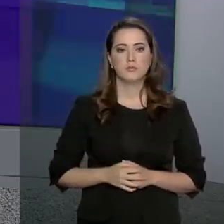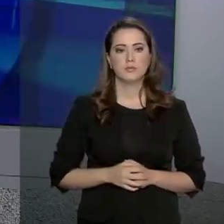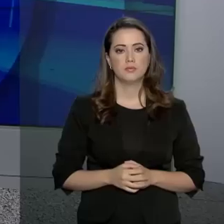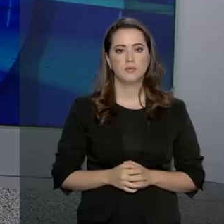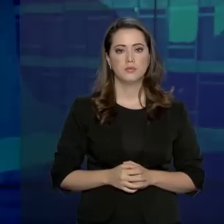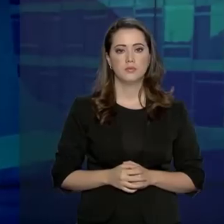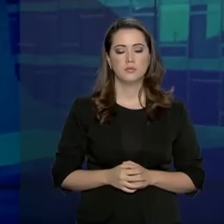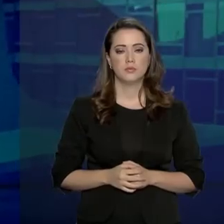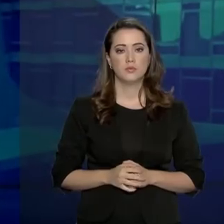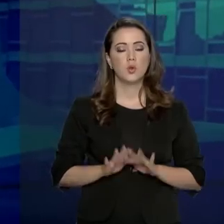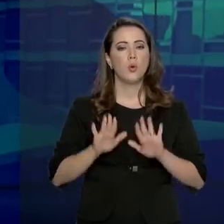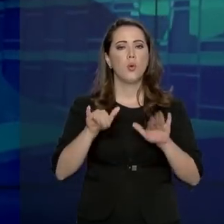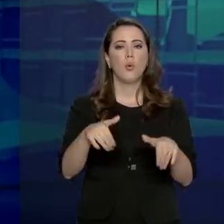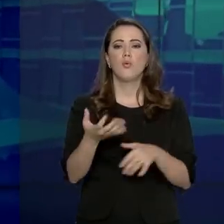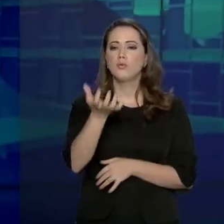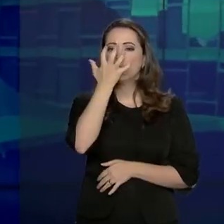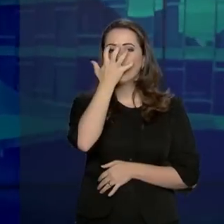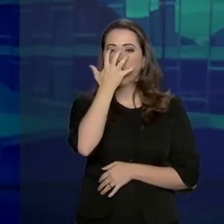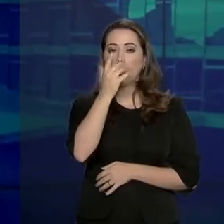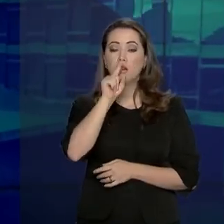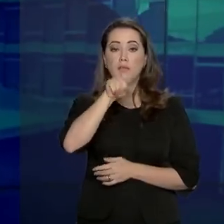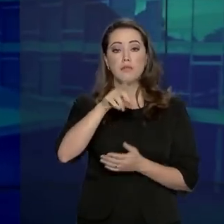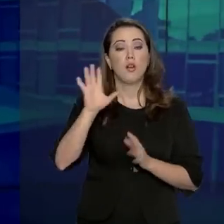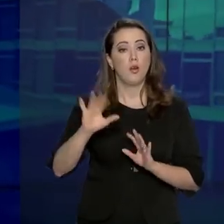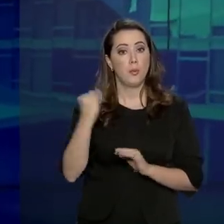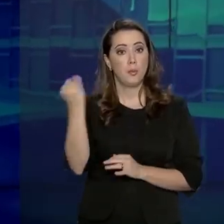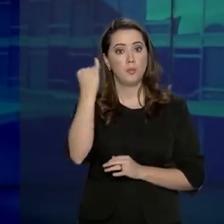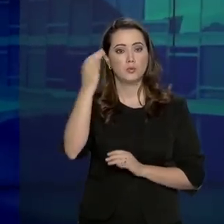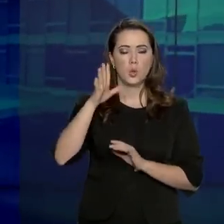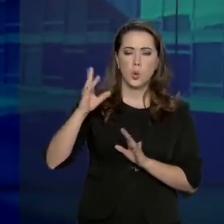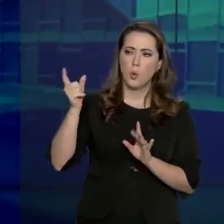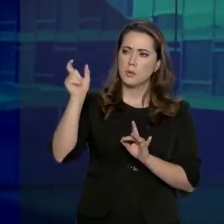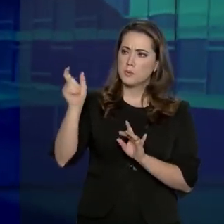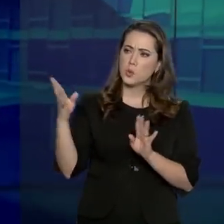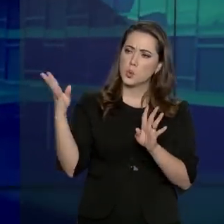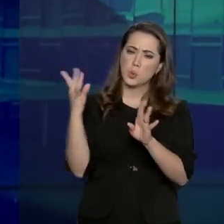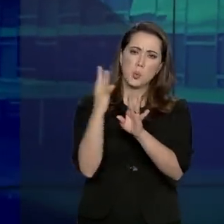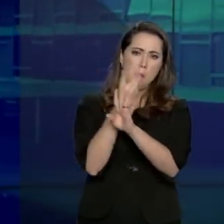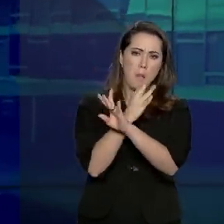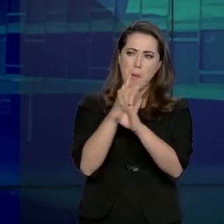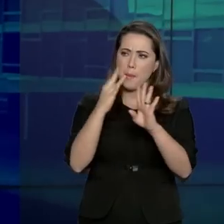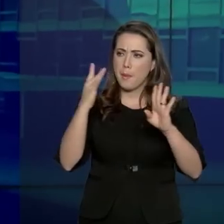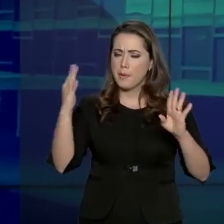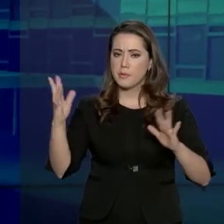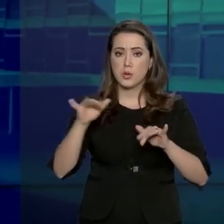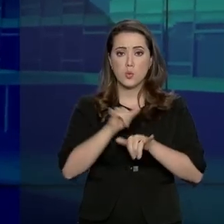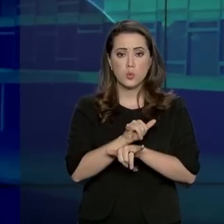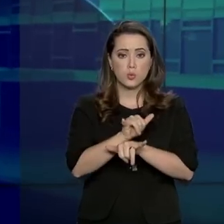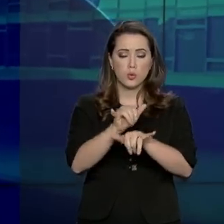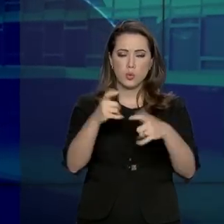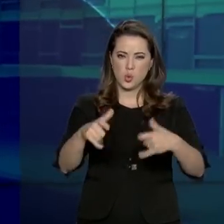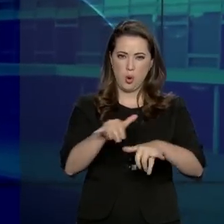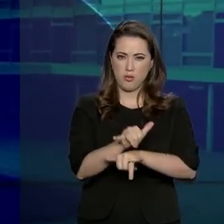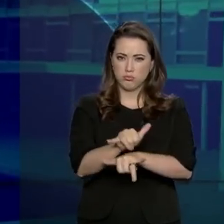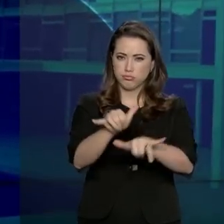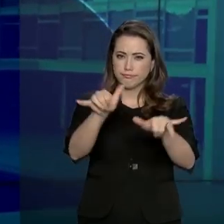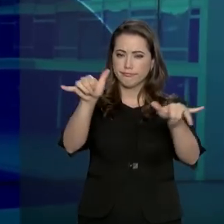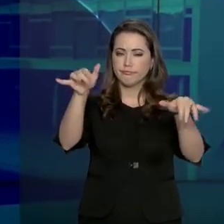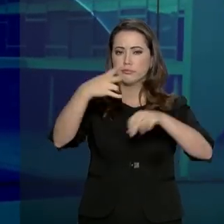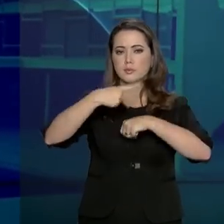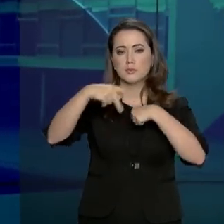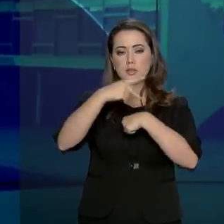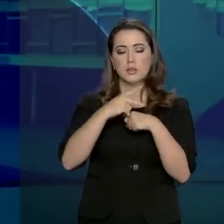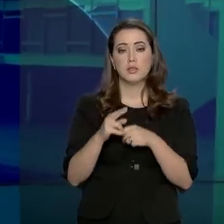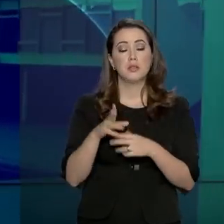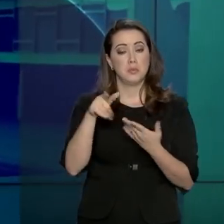março. Com o fim do carnaval, é grande o movimento nos aeroportos do país. A estimativa da Infraero é